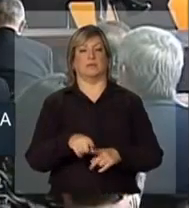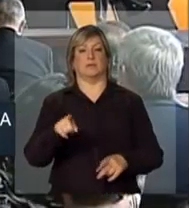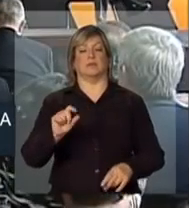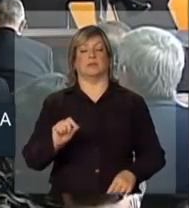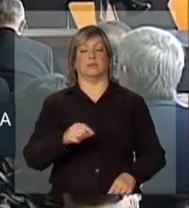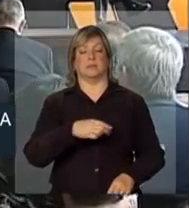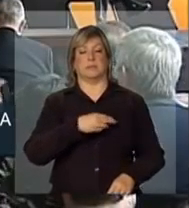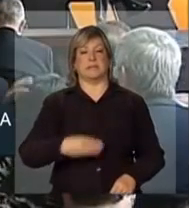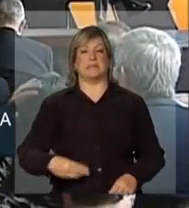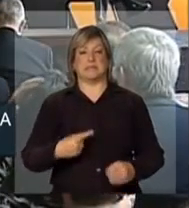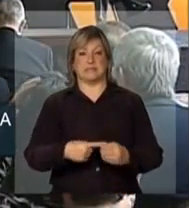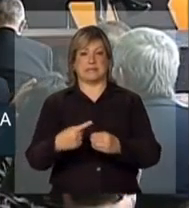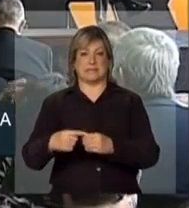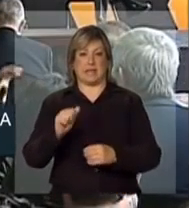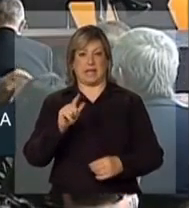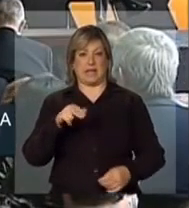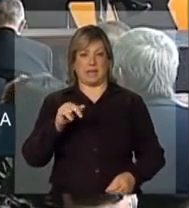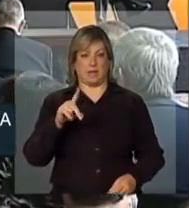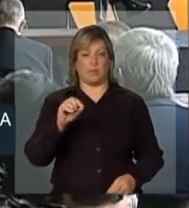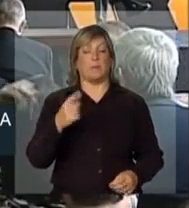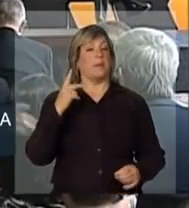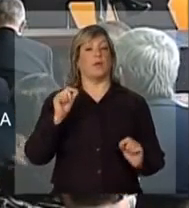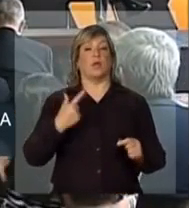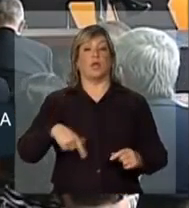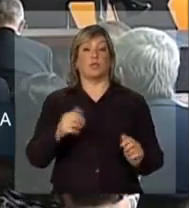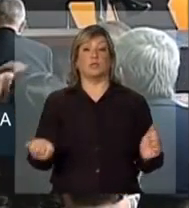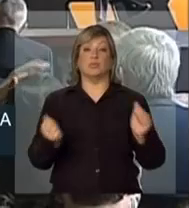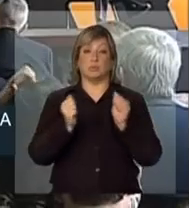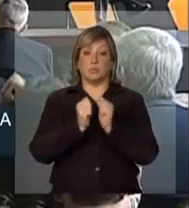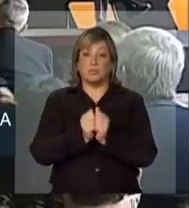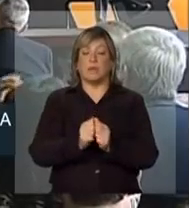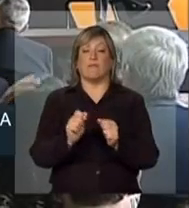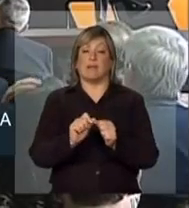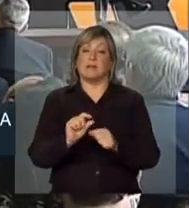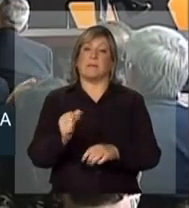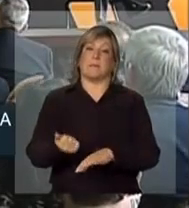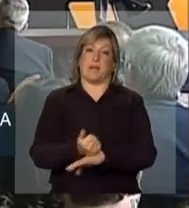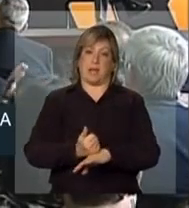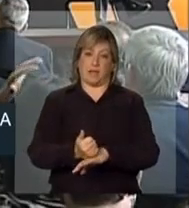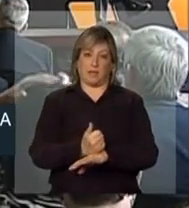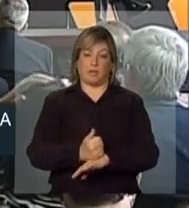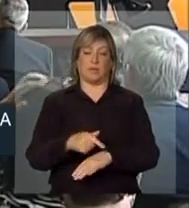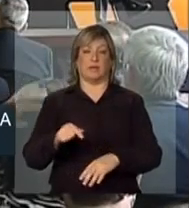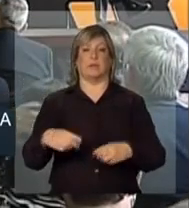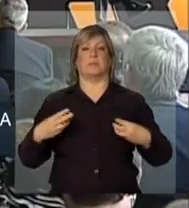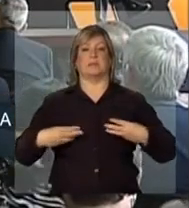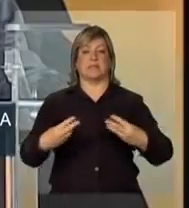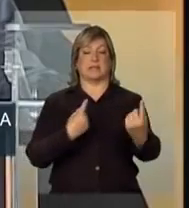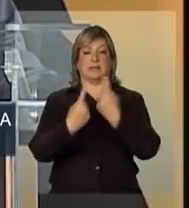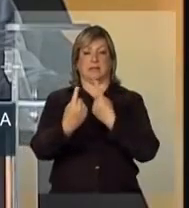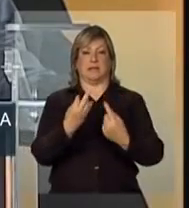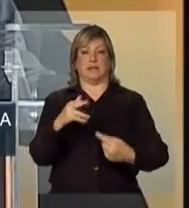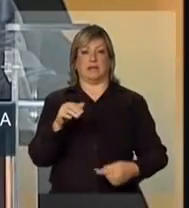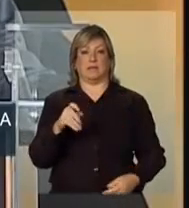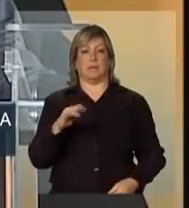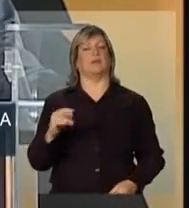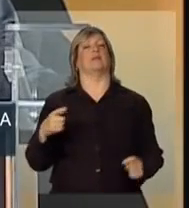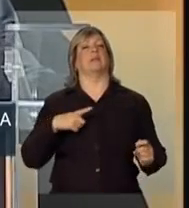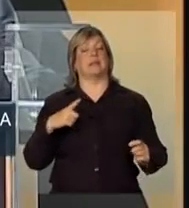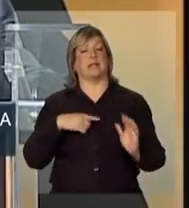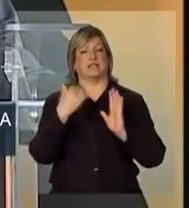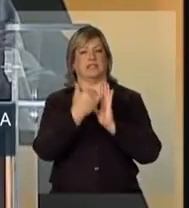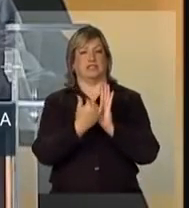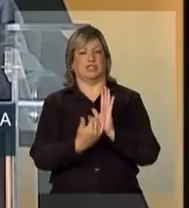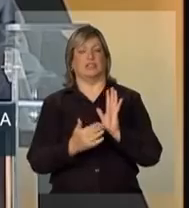Agnaldo, para que possamos juntos fazer o melhor. E o Ministério dos Transportes tem uma